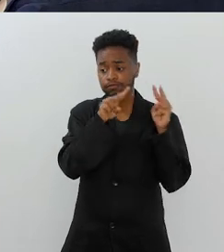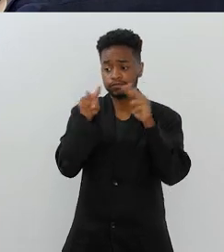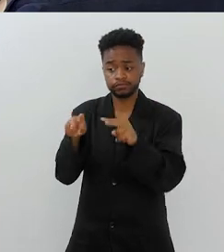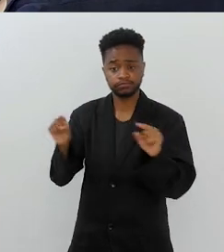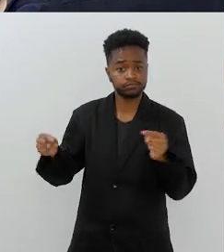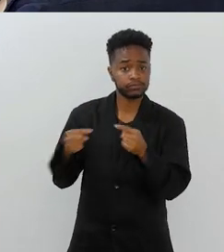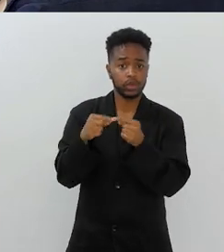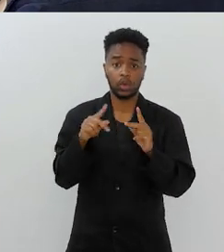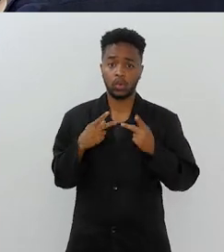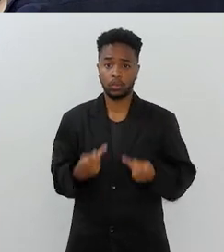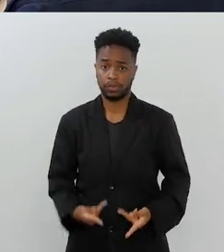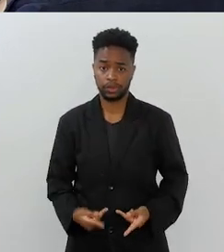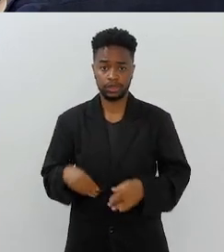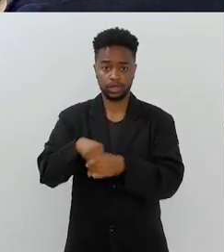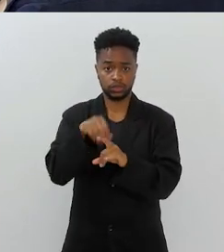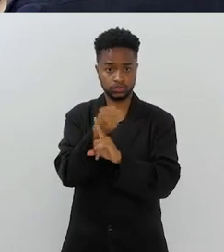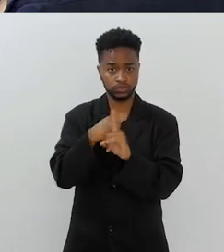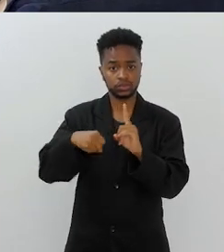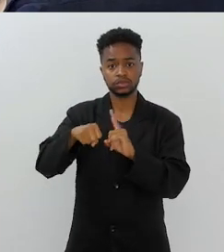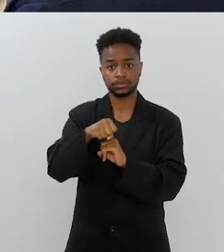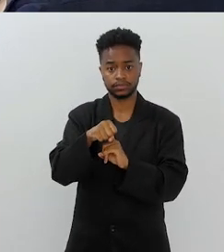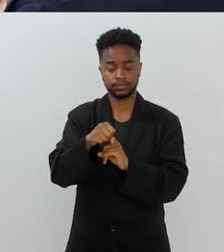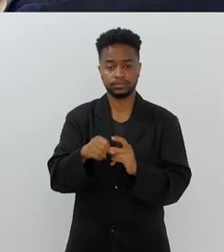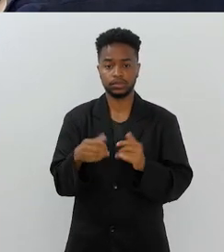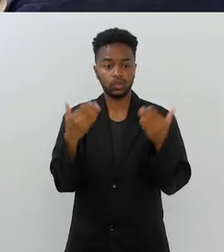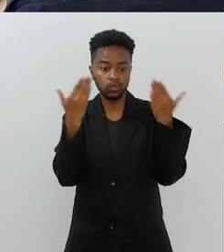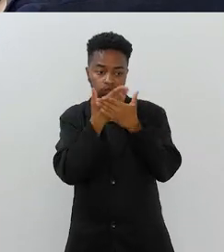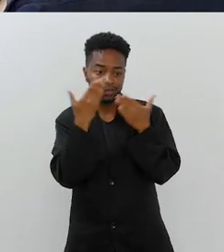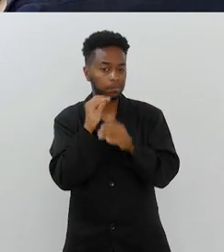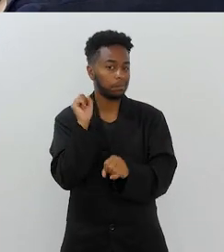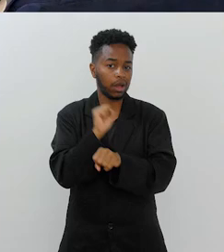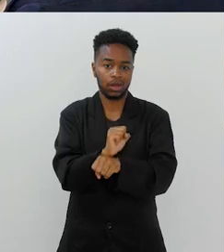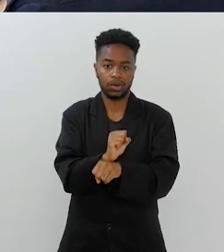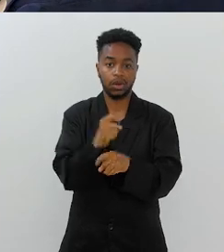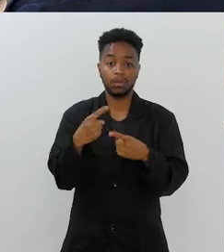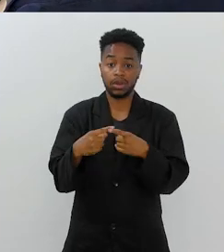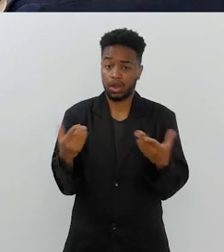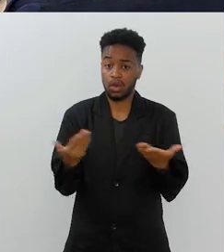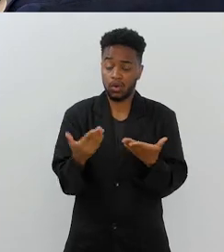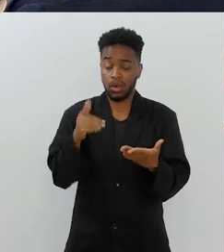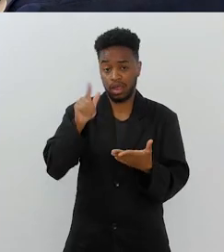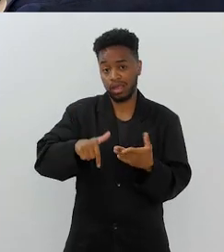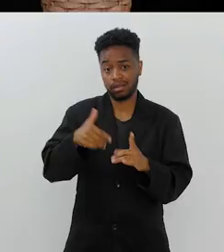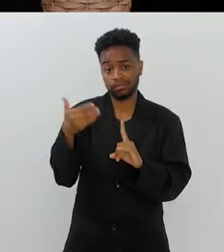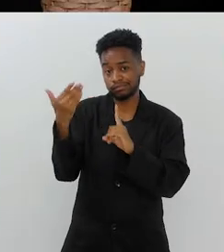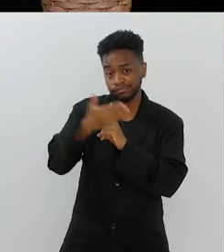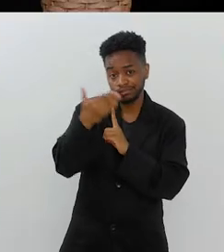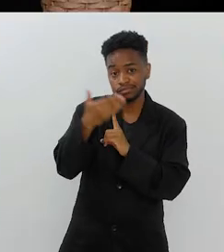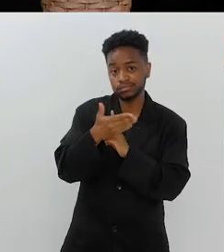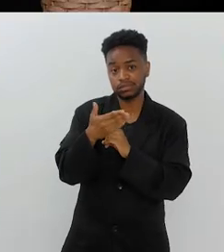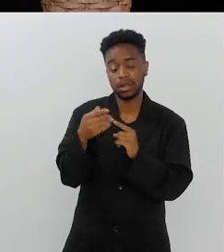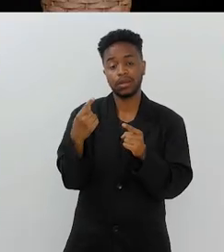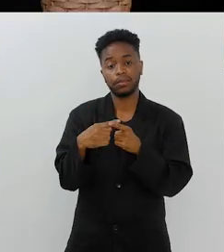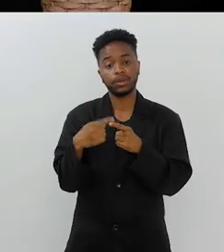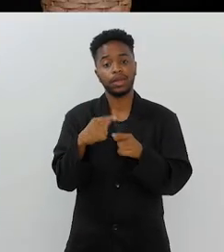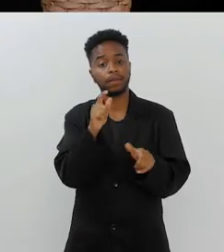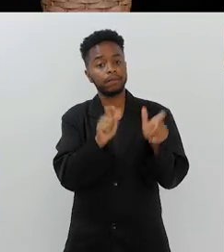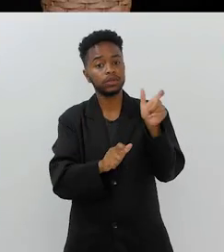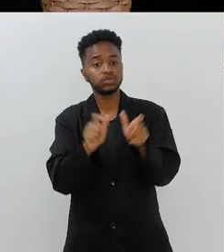vista como um ser humano no meio da sociedade. invisível. É, ela deixa de ser invisível. Porque, no momento, ela é invisível.